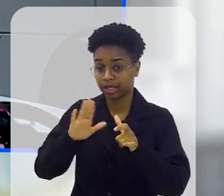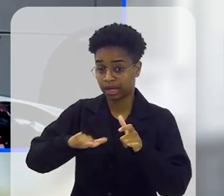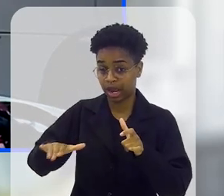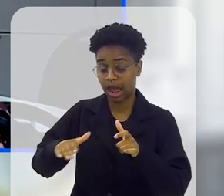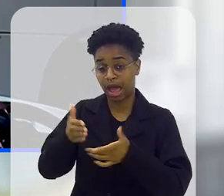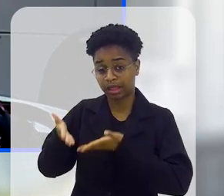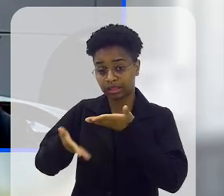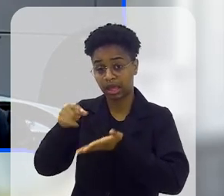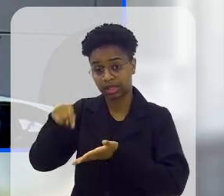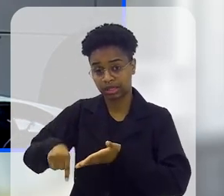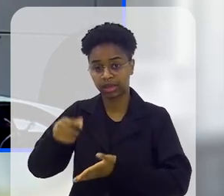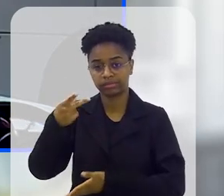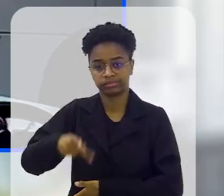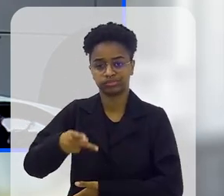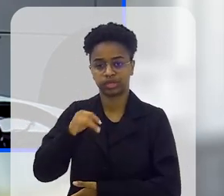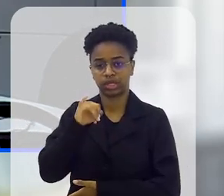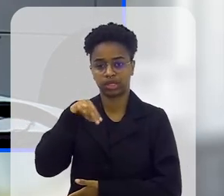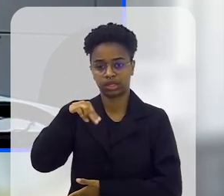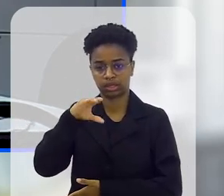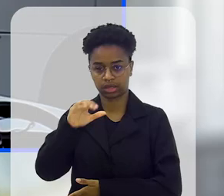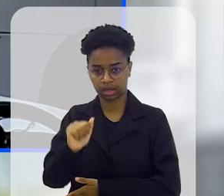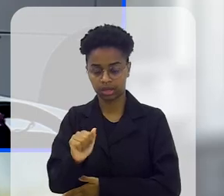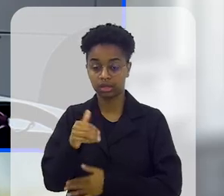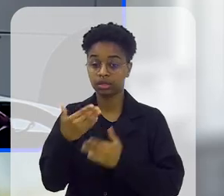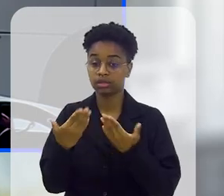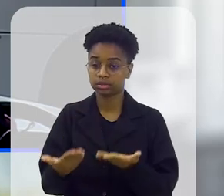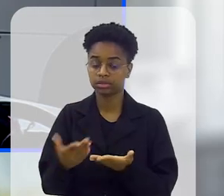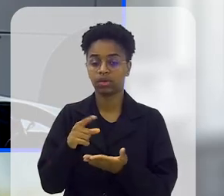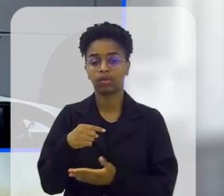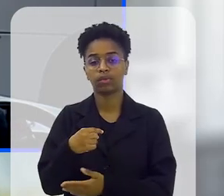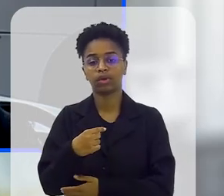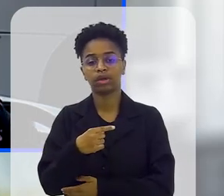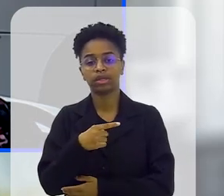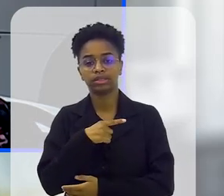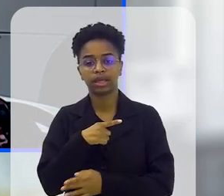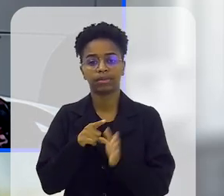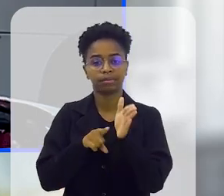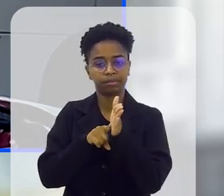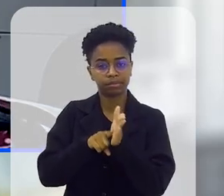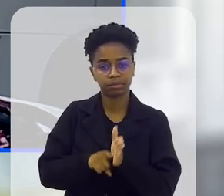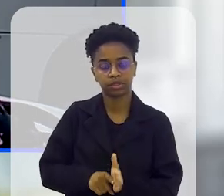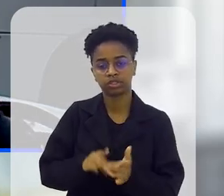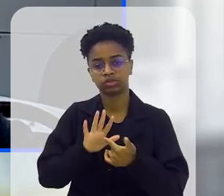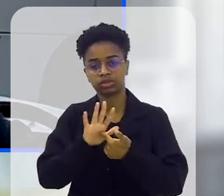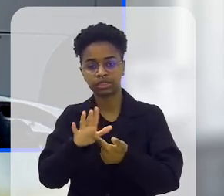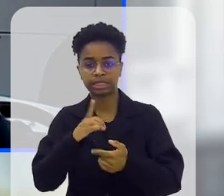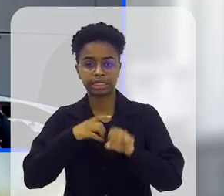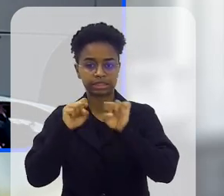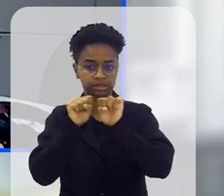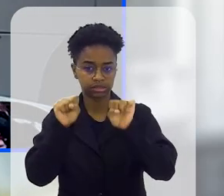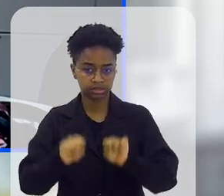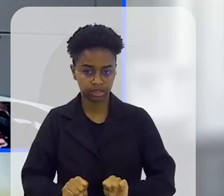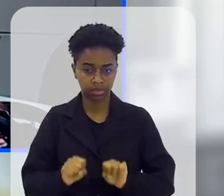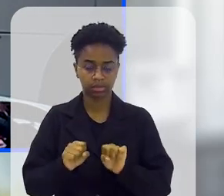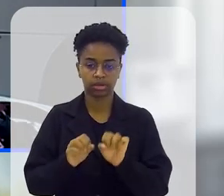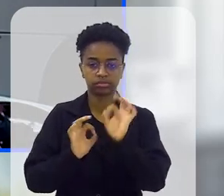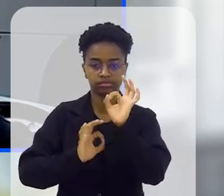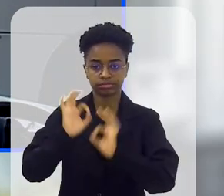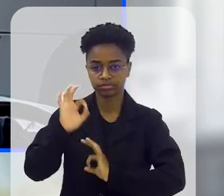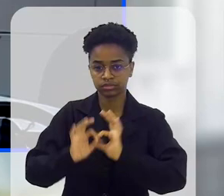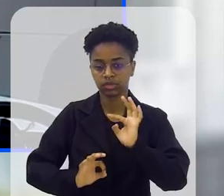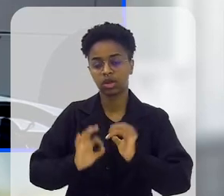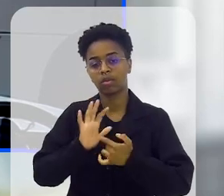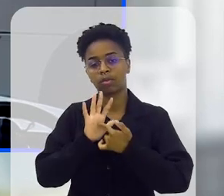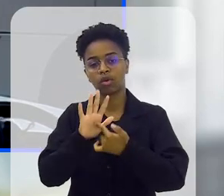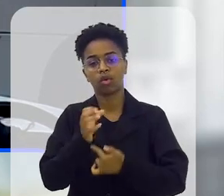atendidas na casa aqui são do Inca, né, e a gente tem esse levantamento, nós temos um sistema onde a gente